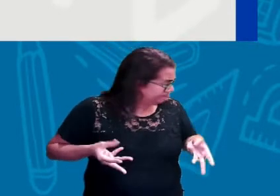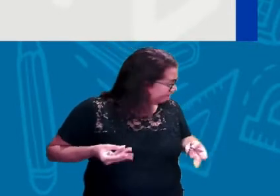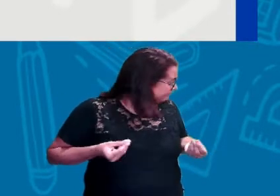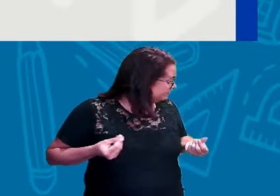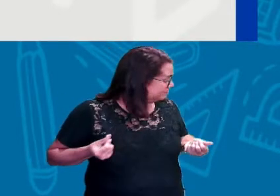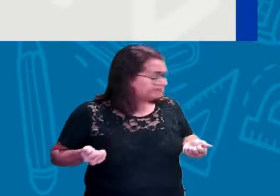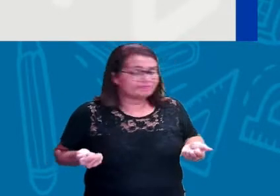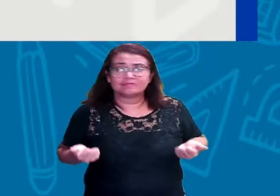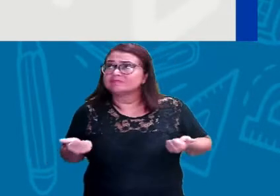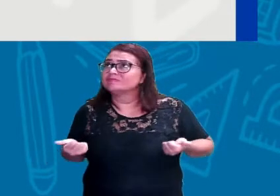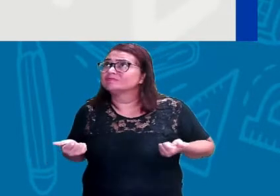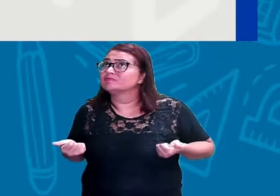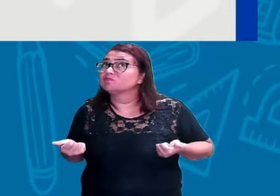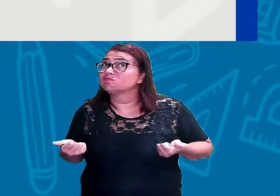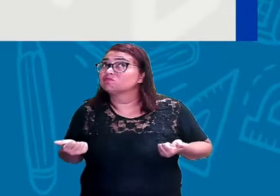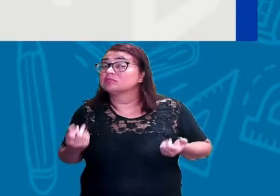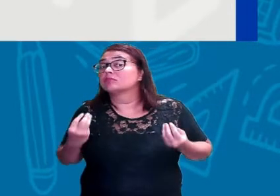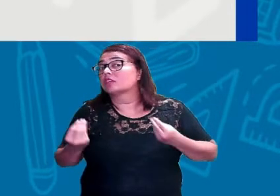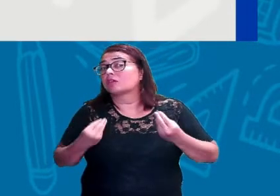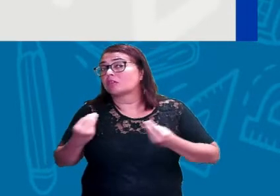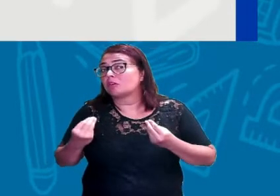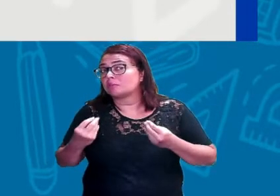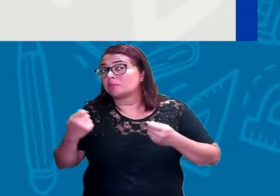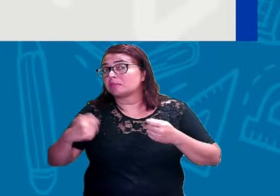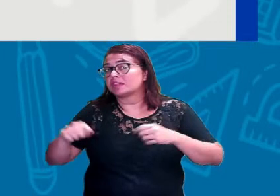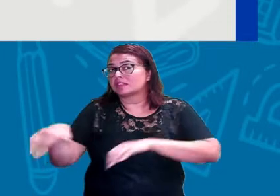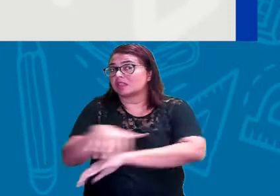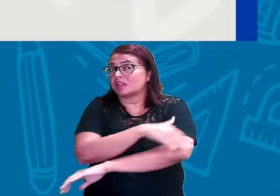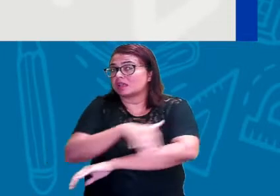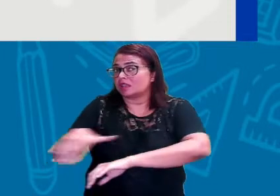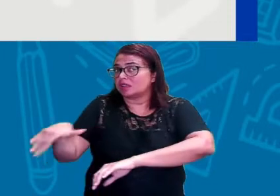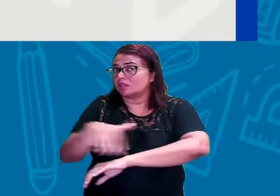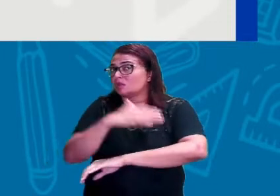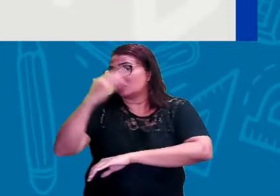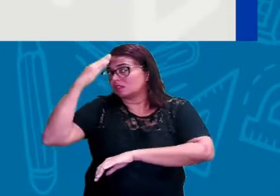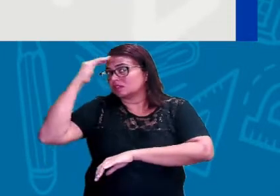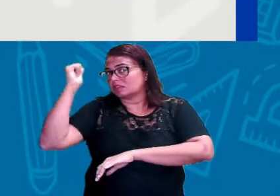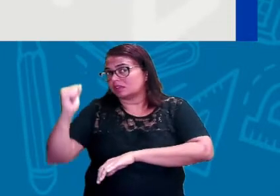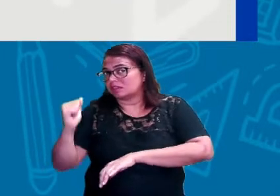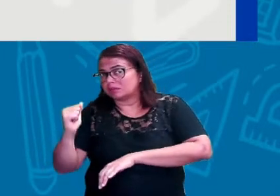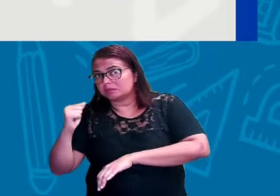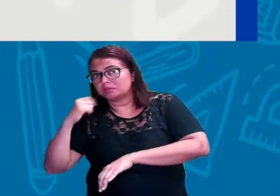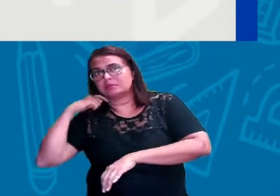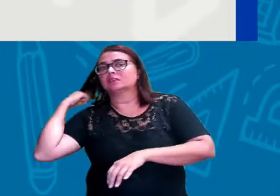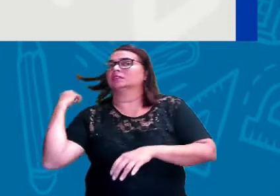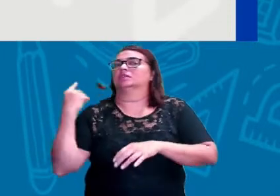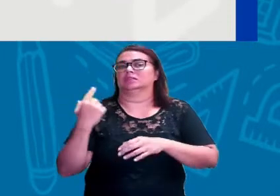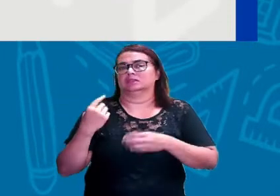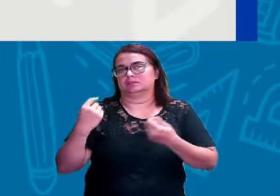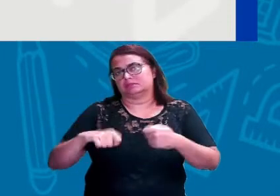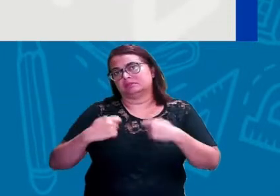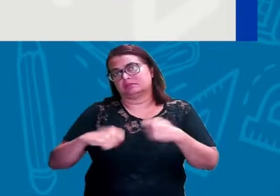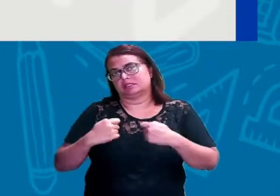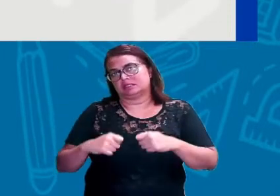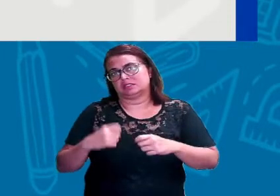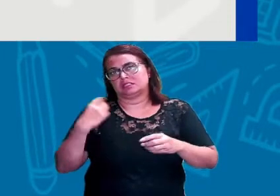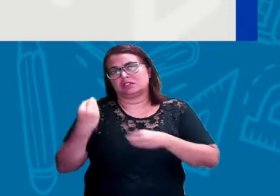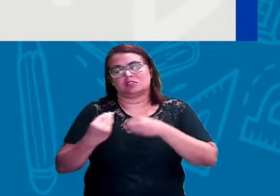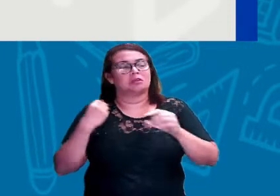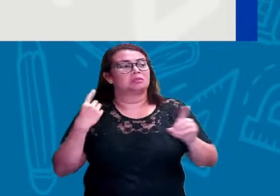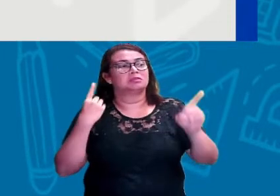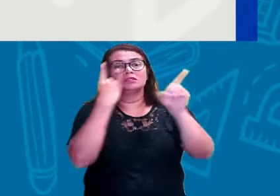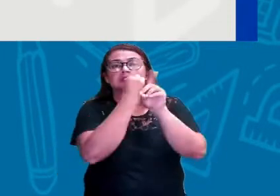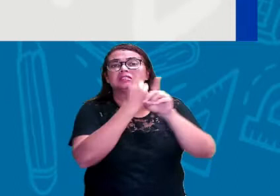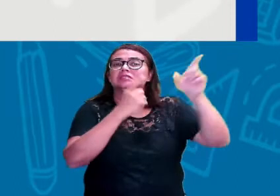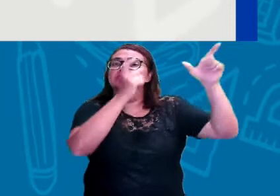Então nem sempre a gente vai ter, mas a gente precisa ter um endereço, a gente precisa ter uma localização, a gente precisa saber como encontrar este